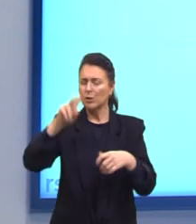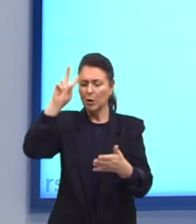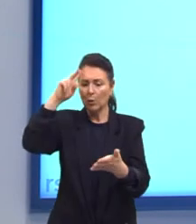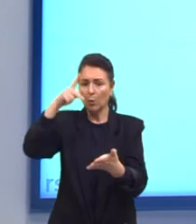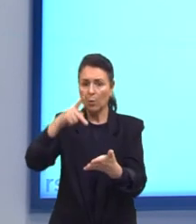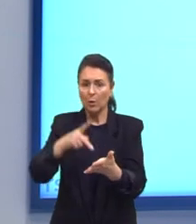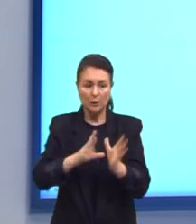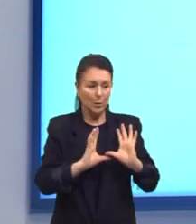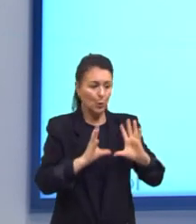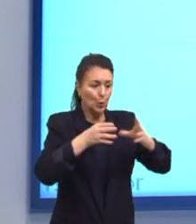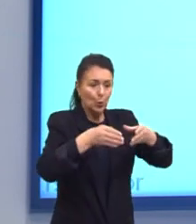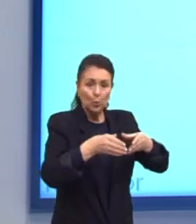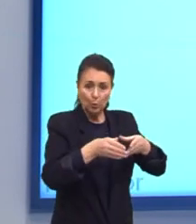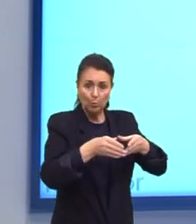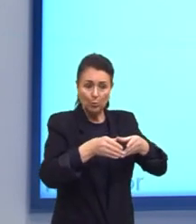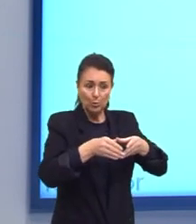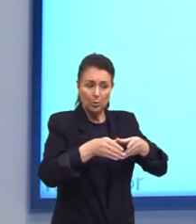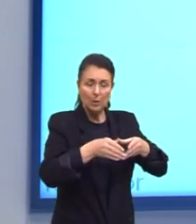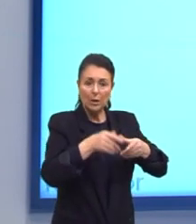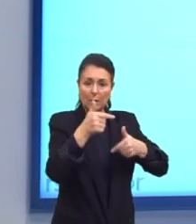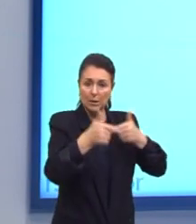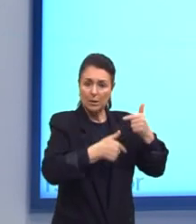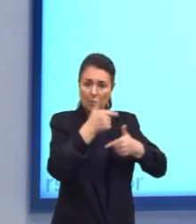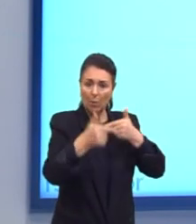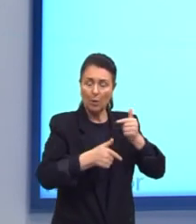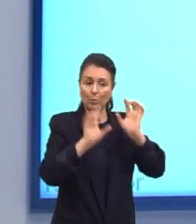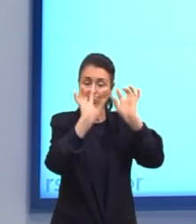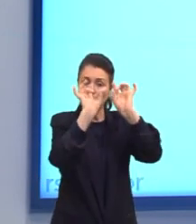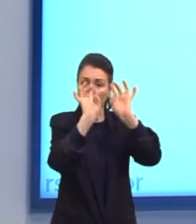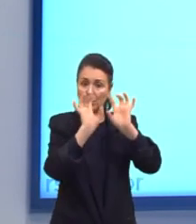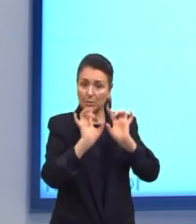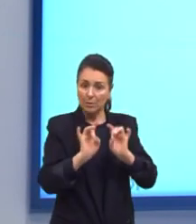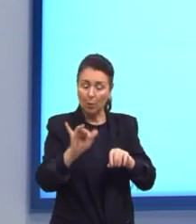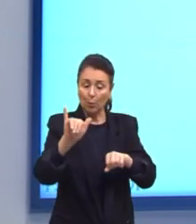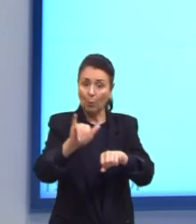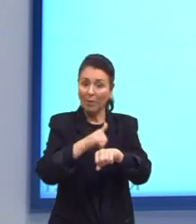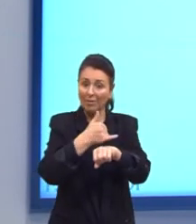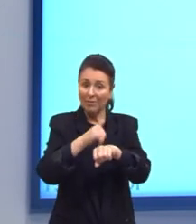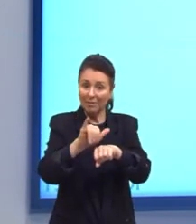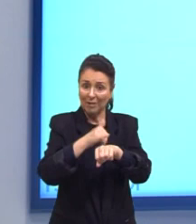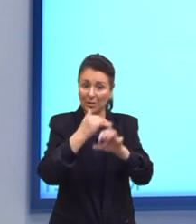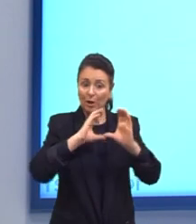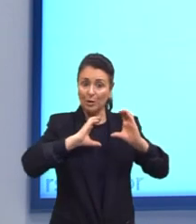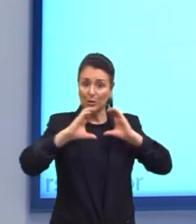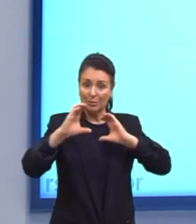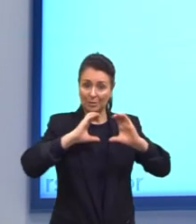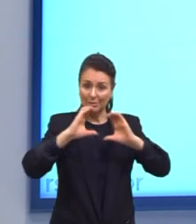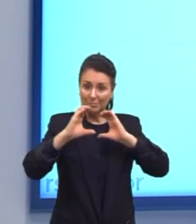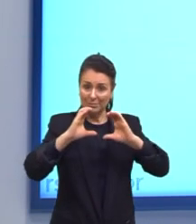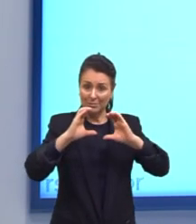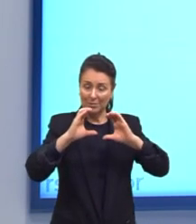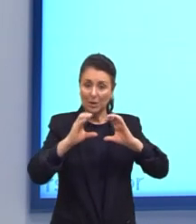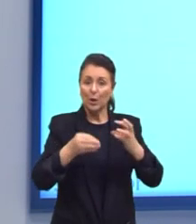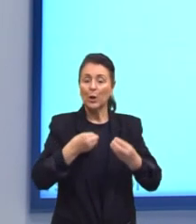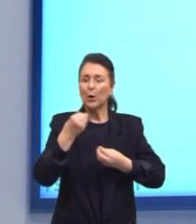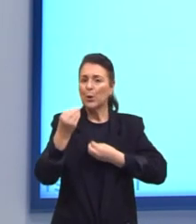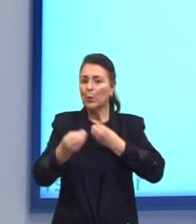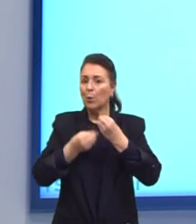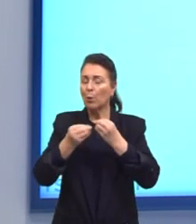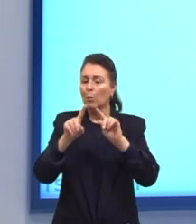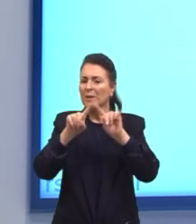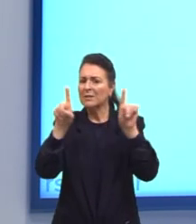oferecem Serviços Especializados De estratégias De comunicação Como esses